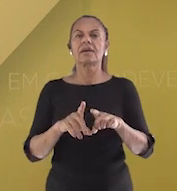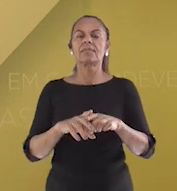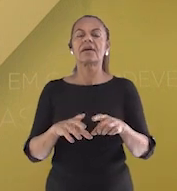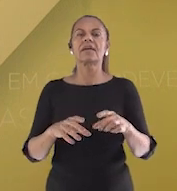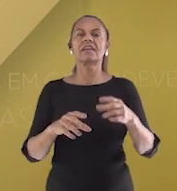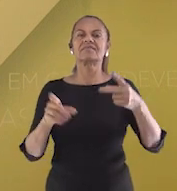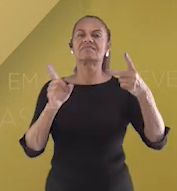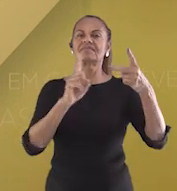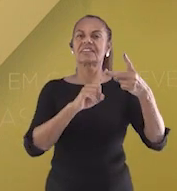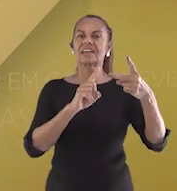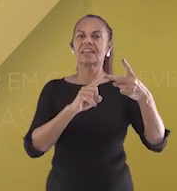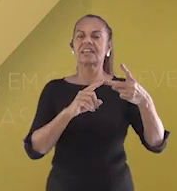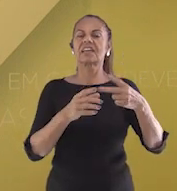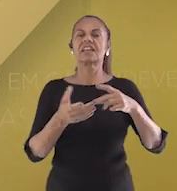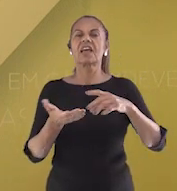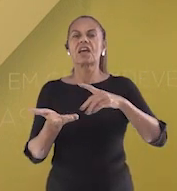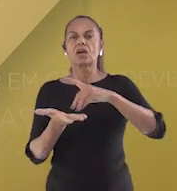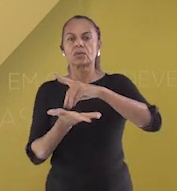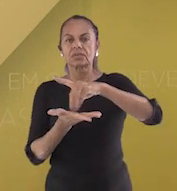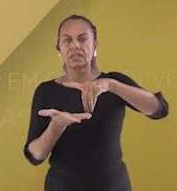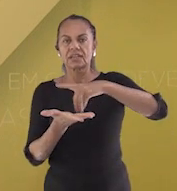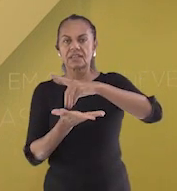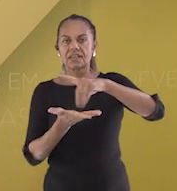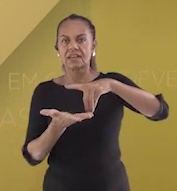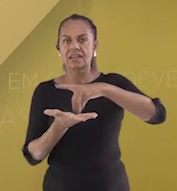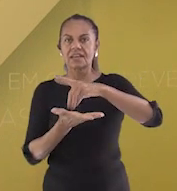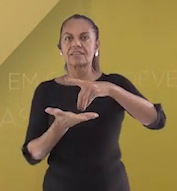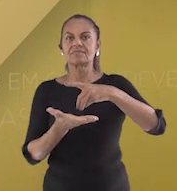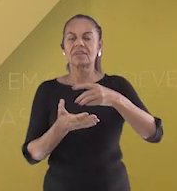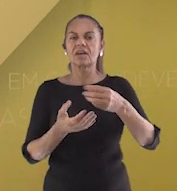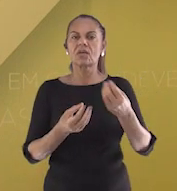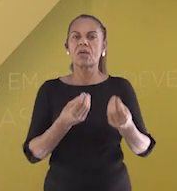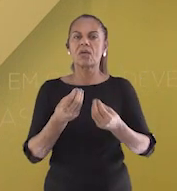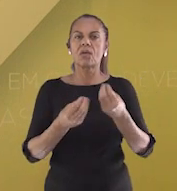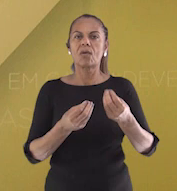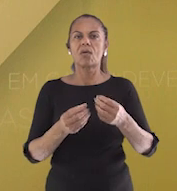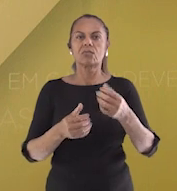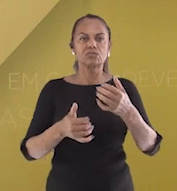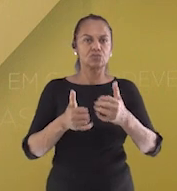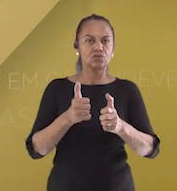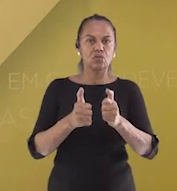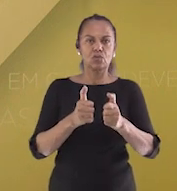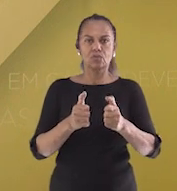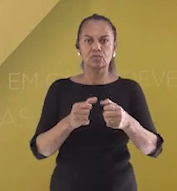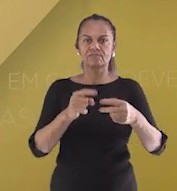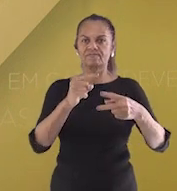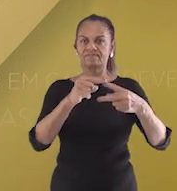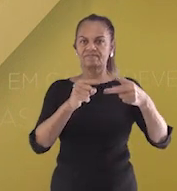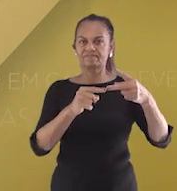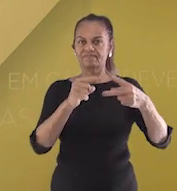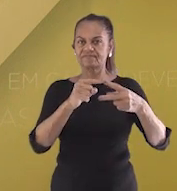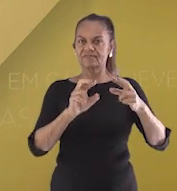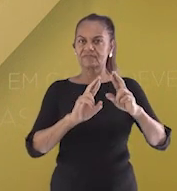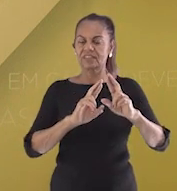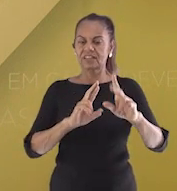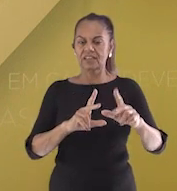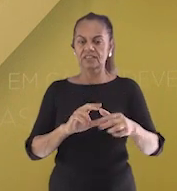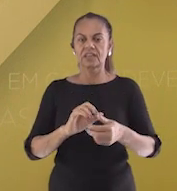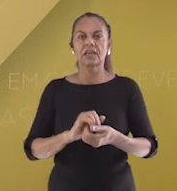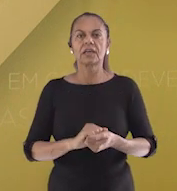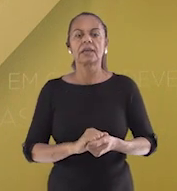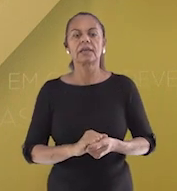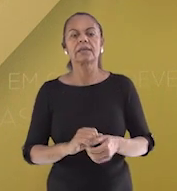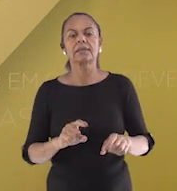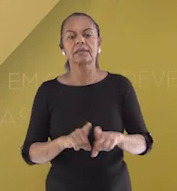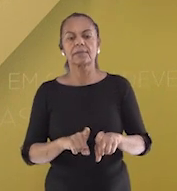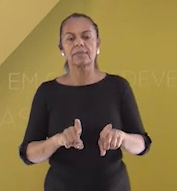depois o DVD era usado para reproduzir o jogo. Comentamos sobre algumas diferenças nos aparelhos eletrônicos